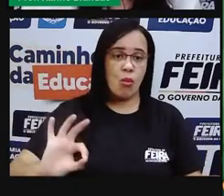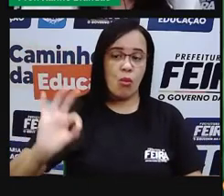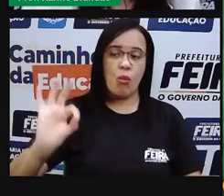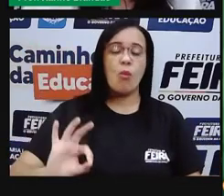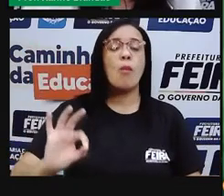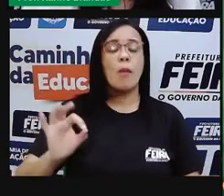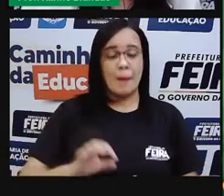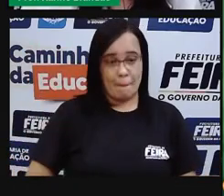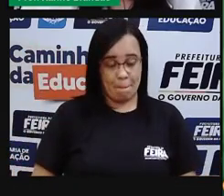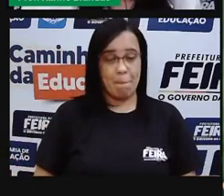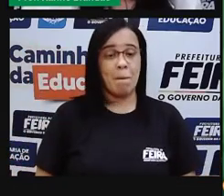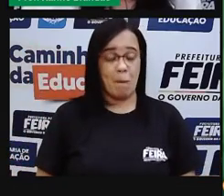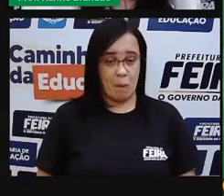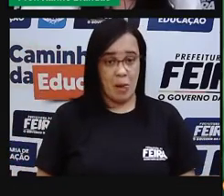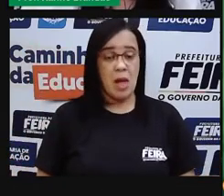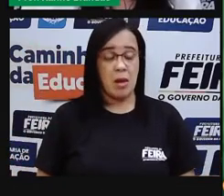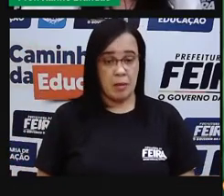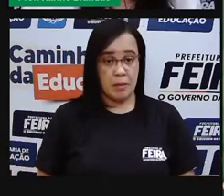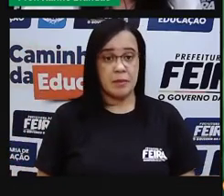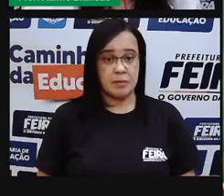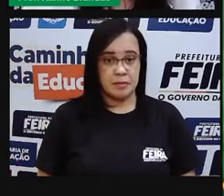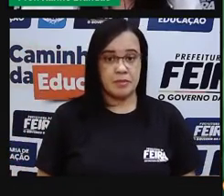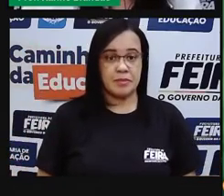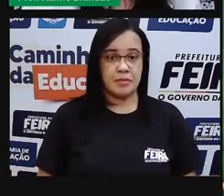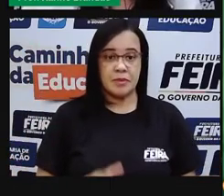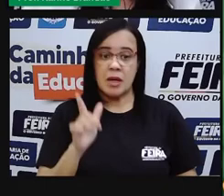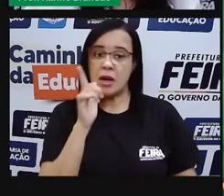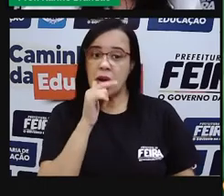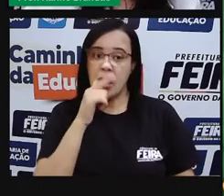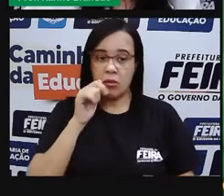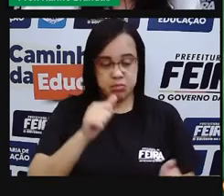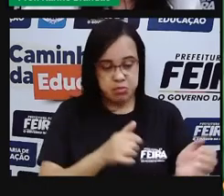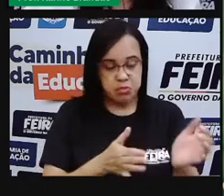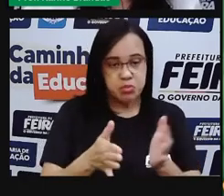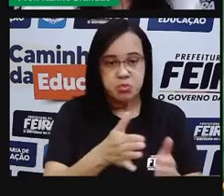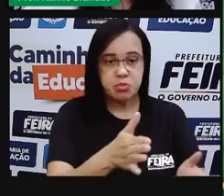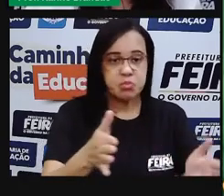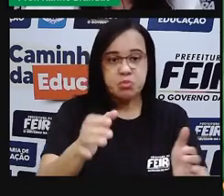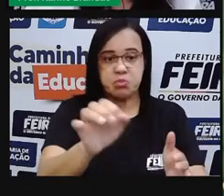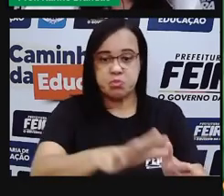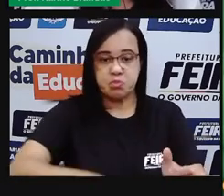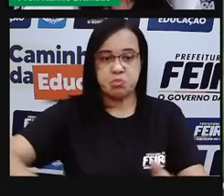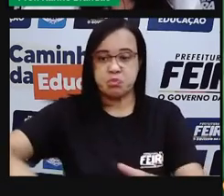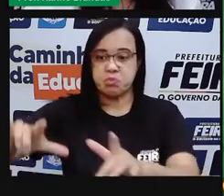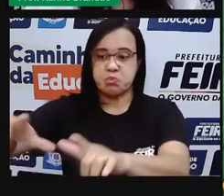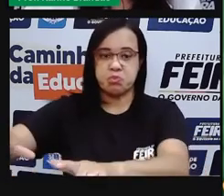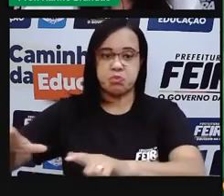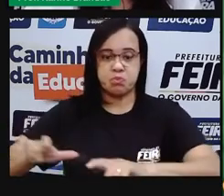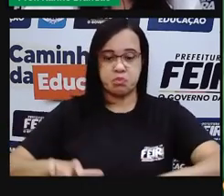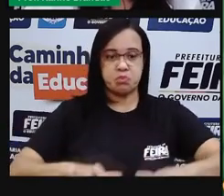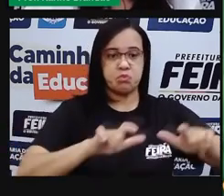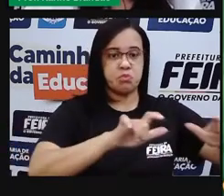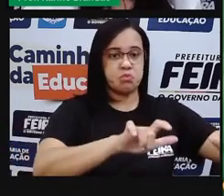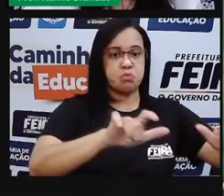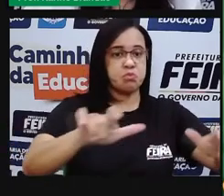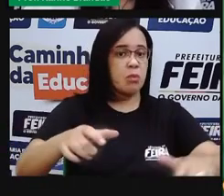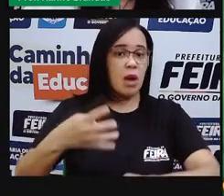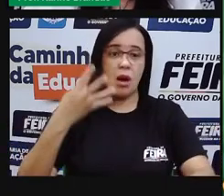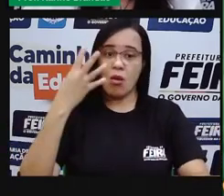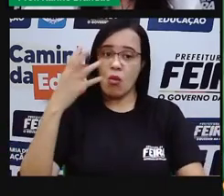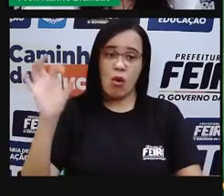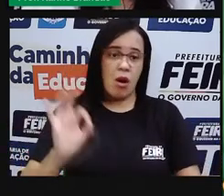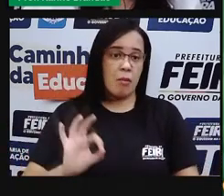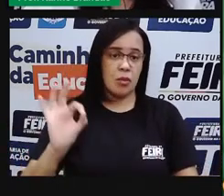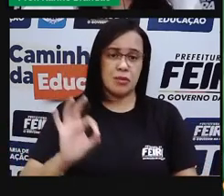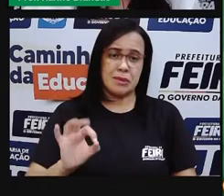que está nos nossos rios, córregos, lagos, lagoas, tá? Só 4%. Então,